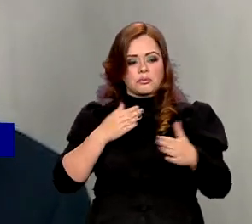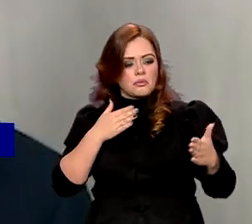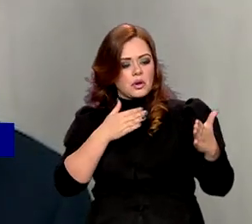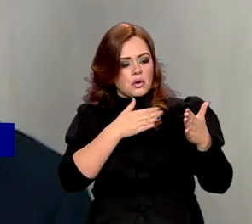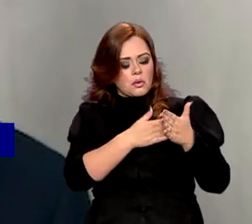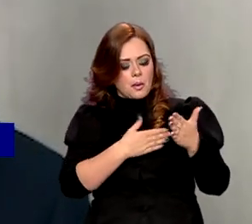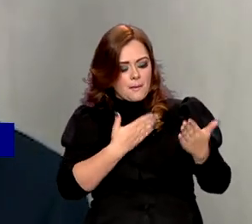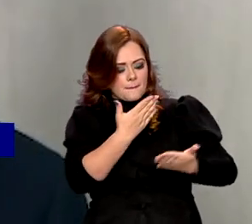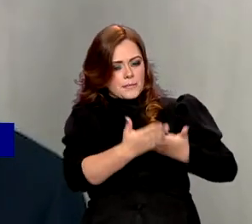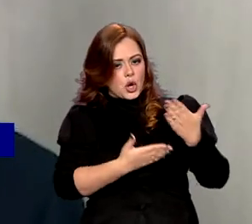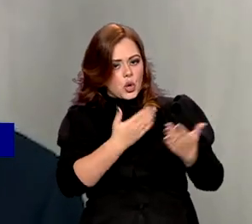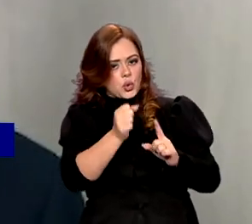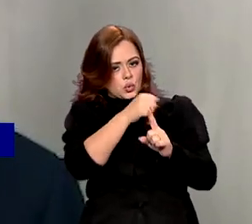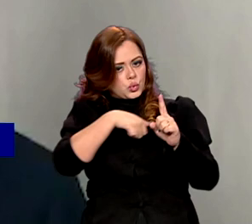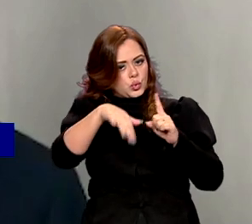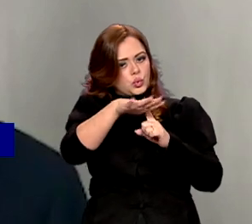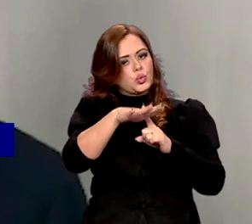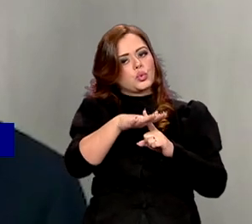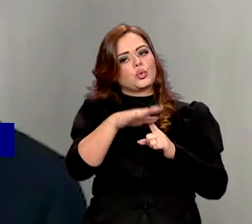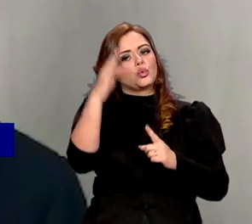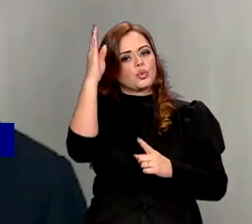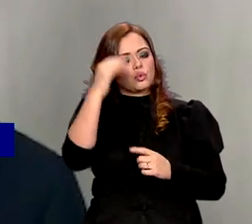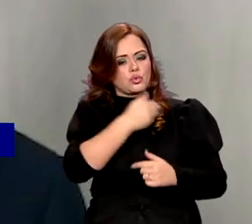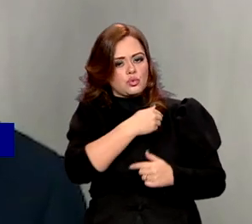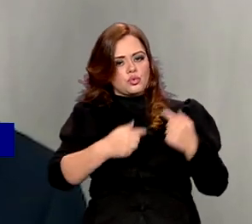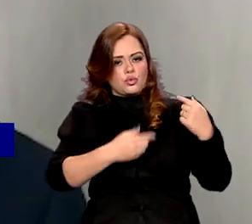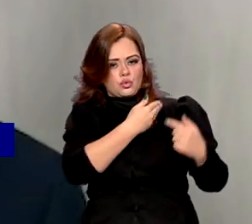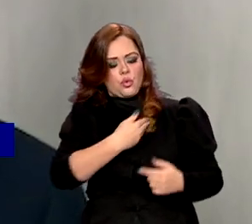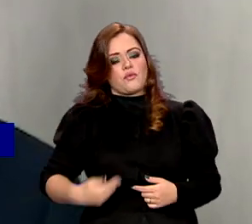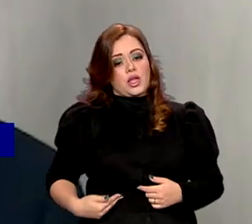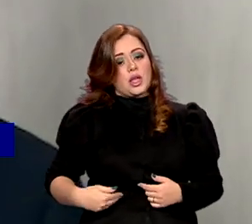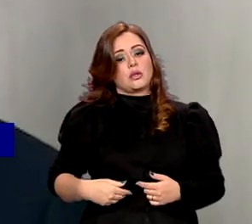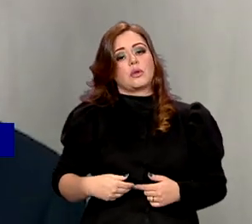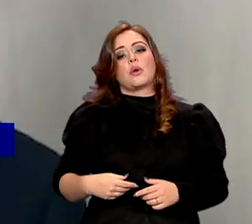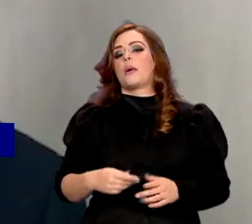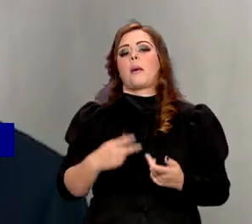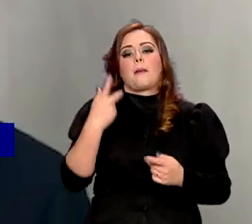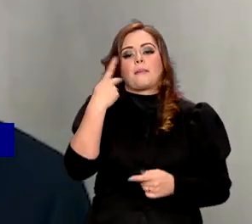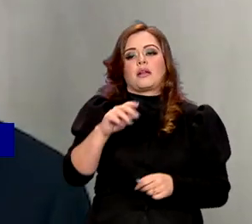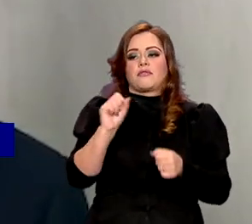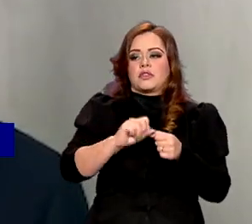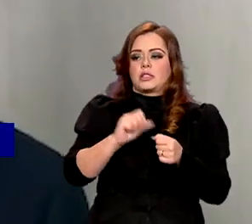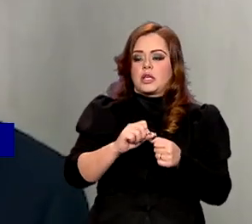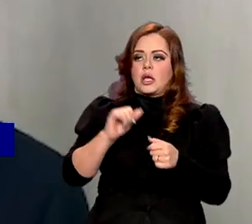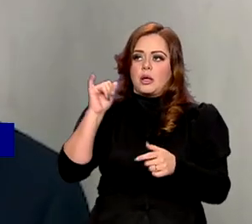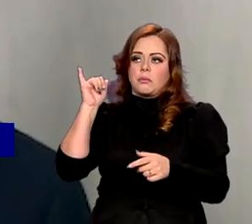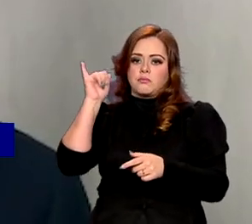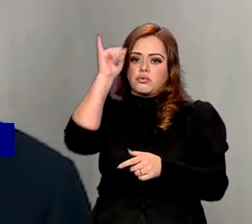participar de programas sociais do governo, problemas para emitir passaporte, participar de concurso público. Obrigado. Obrigado.